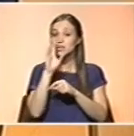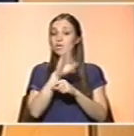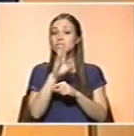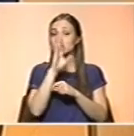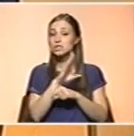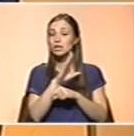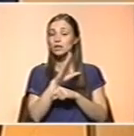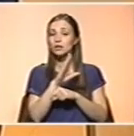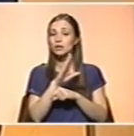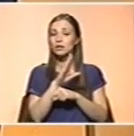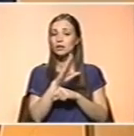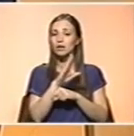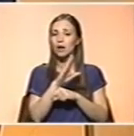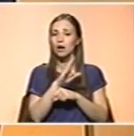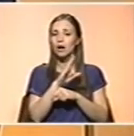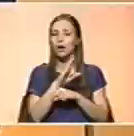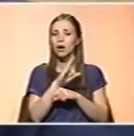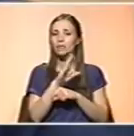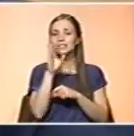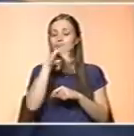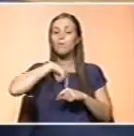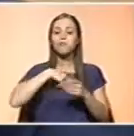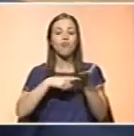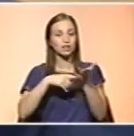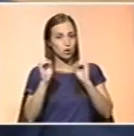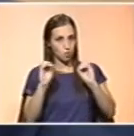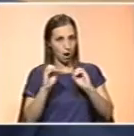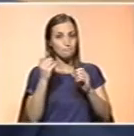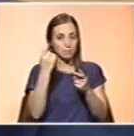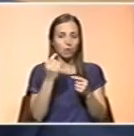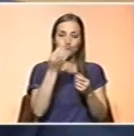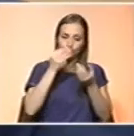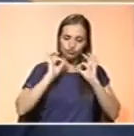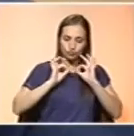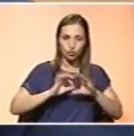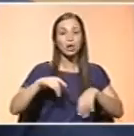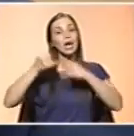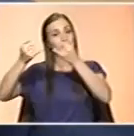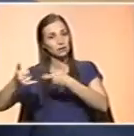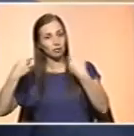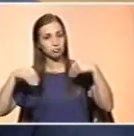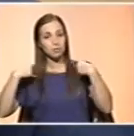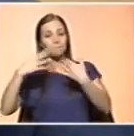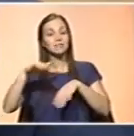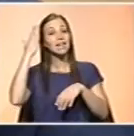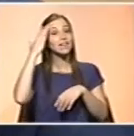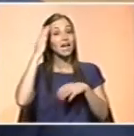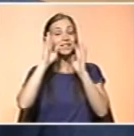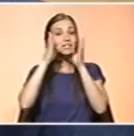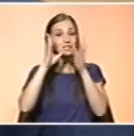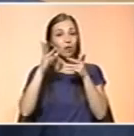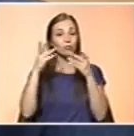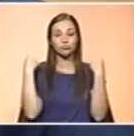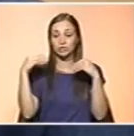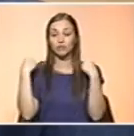descompensados. É preciso primeiro compensar e depois fazer exercício físico, mas é preciso ter atenção que a atividade física faz baixar a glicose no sangue e, portanto, pode ser